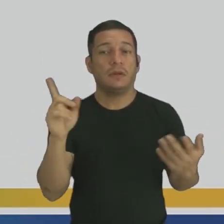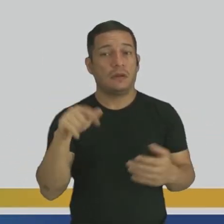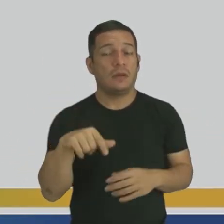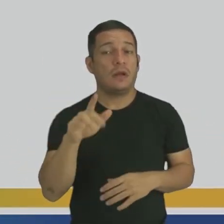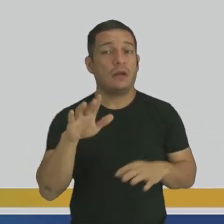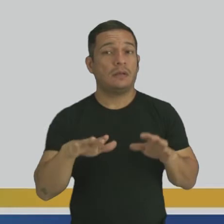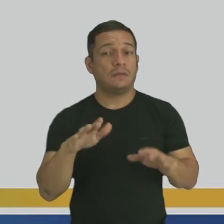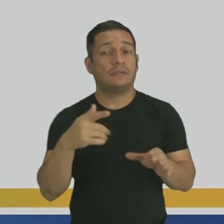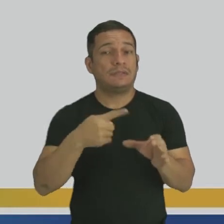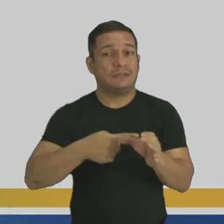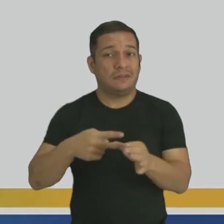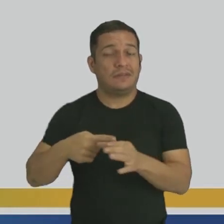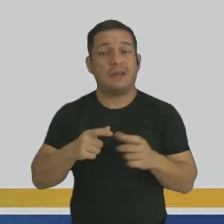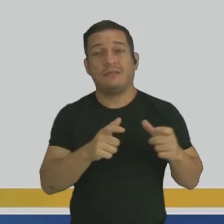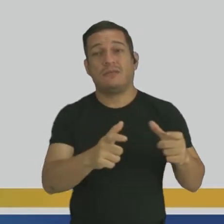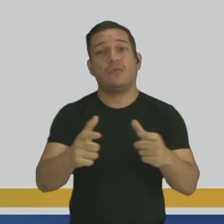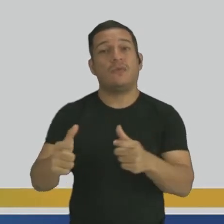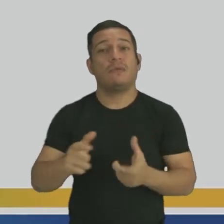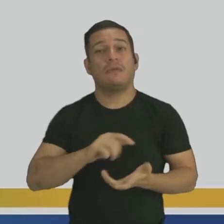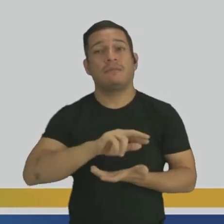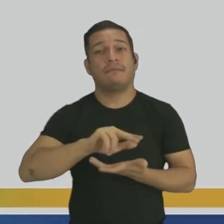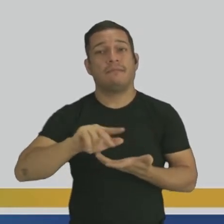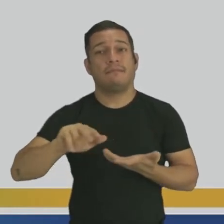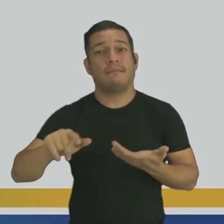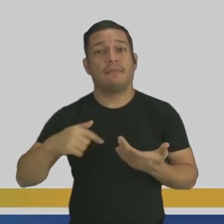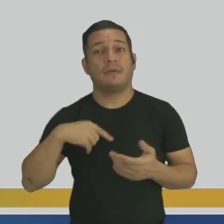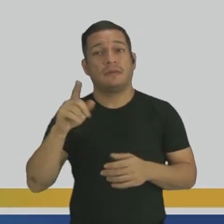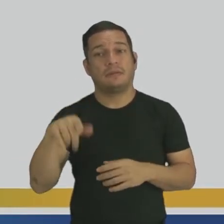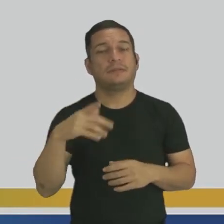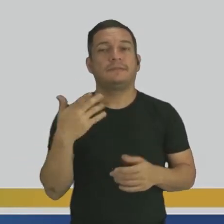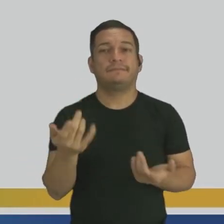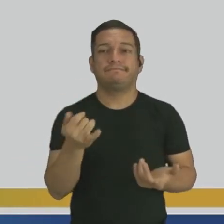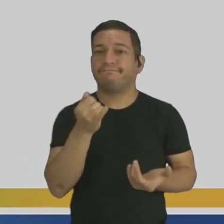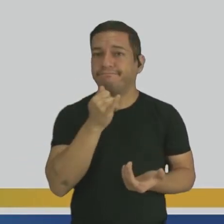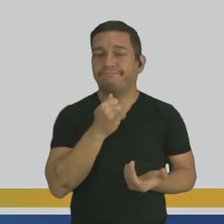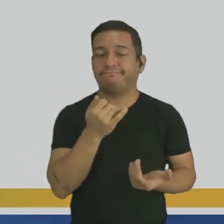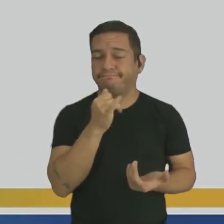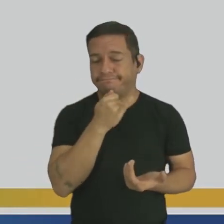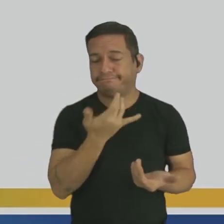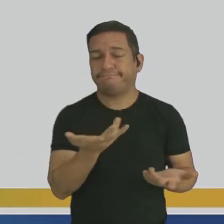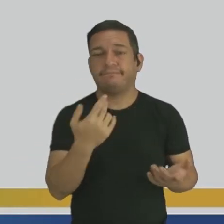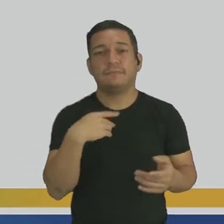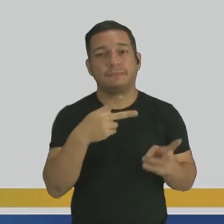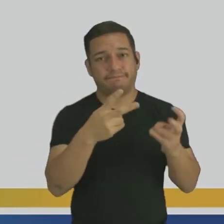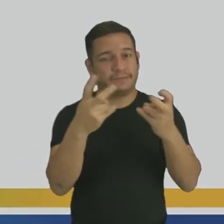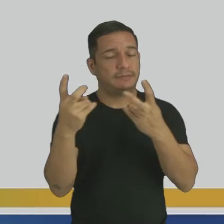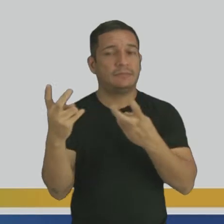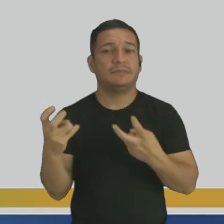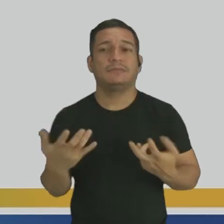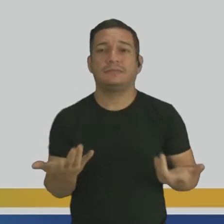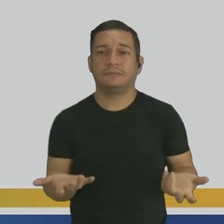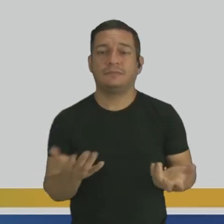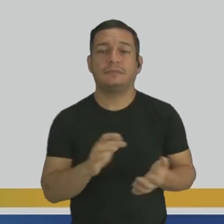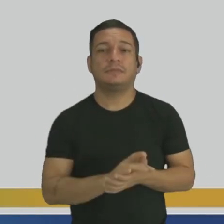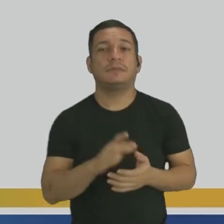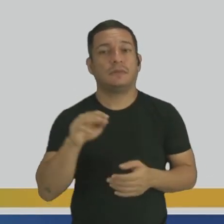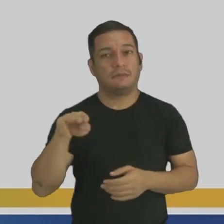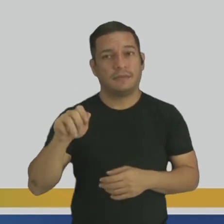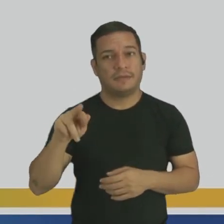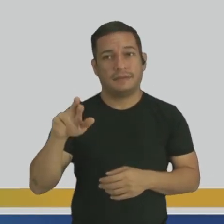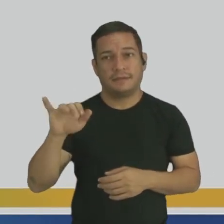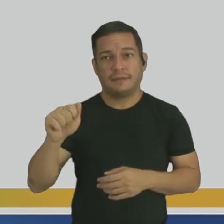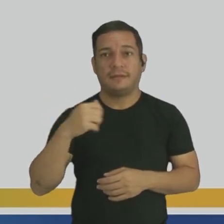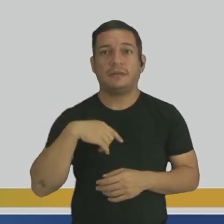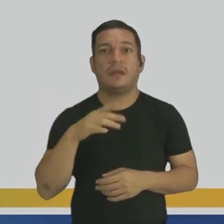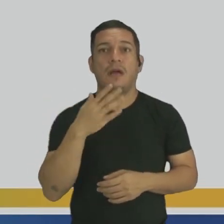que muitas cidades, muitos lugares, a gente, infelizmente, observa. Então, a Marina, ela está ali